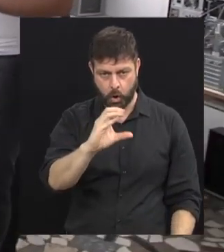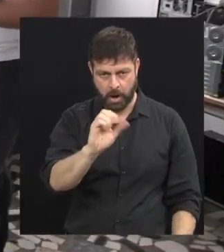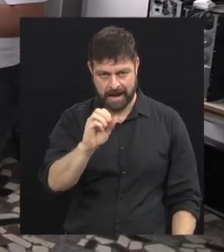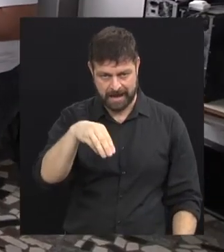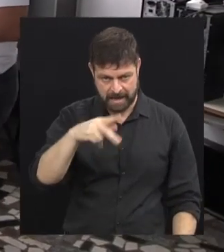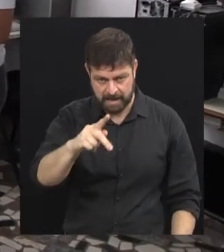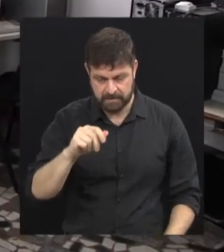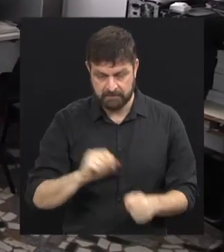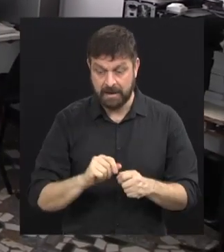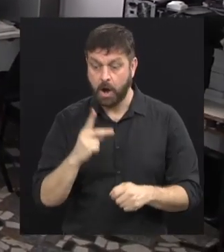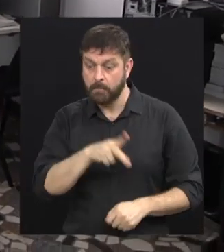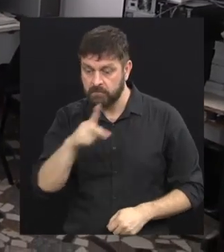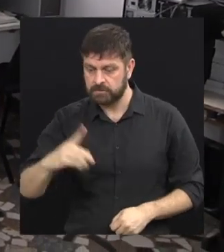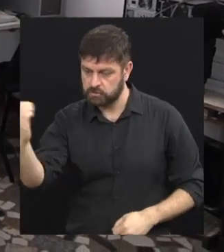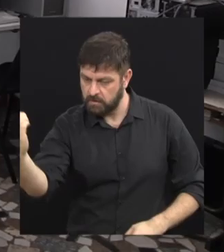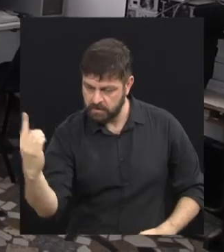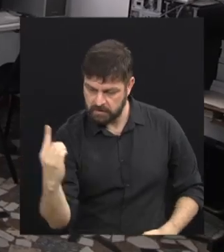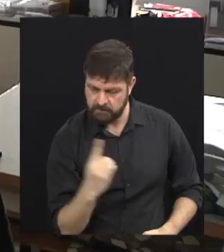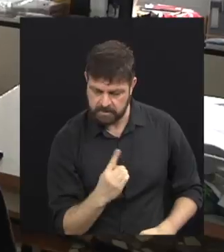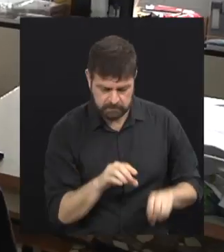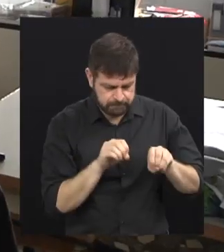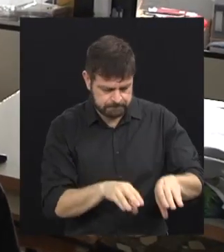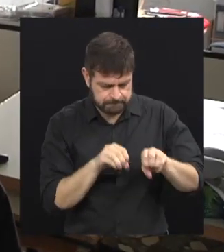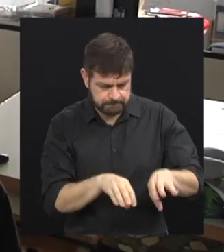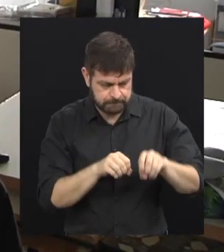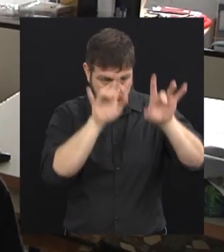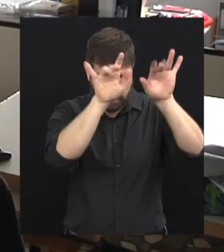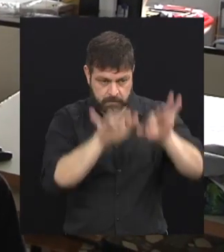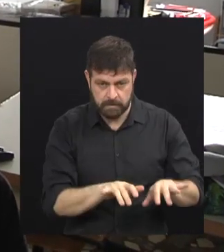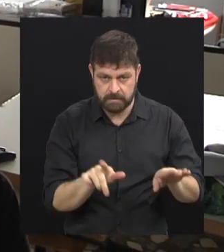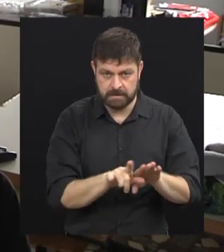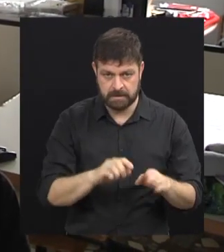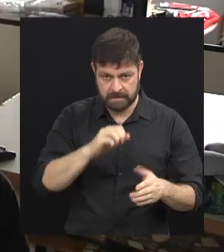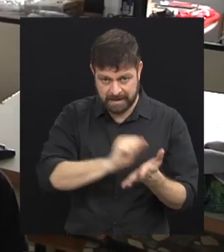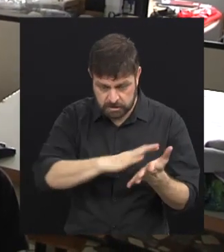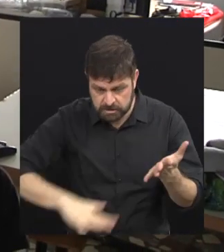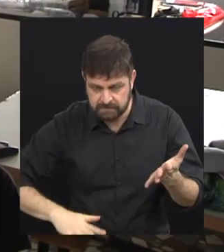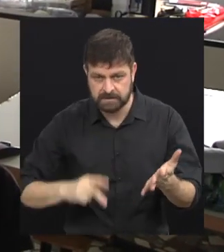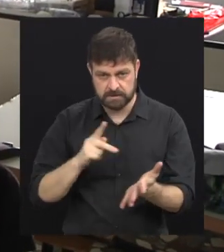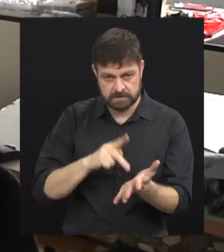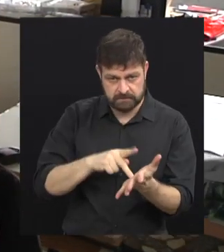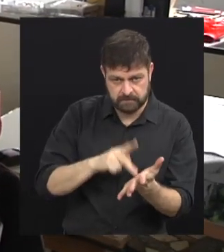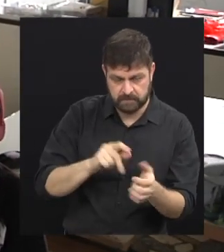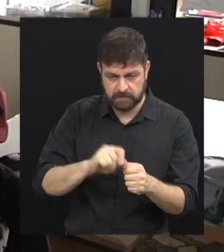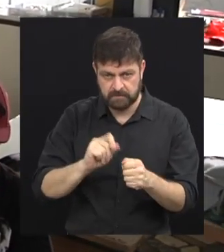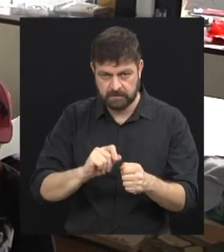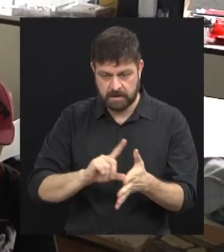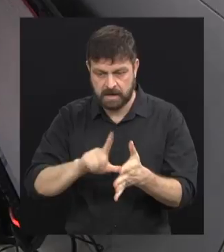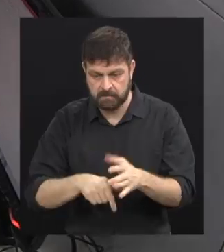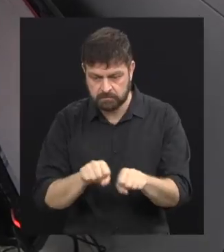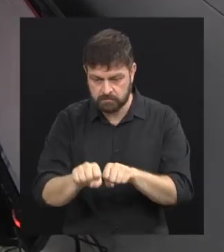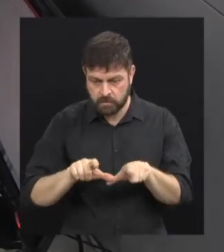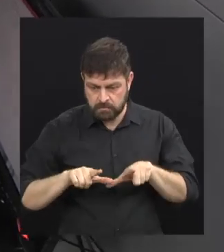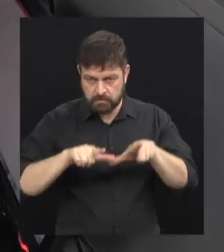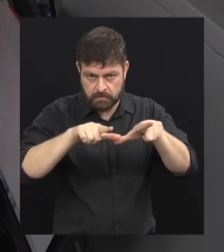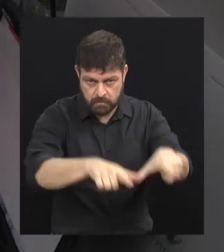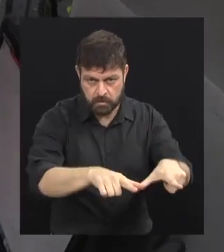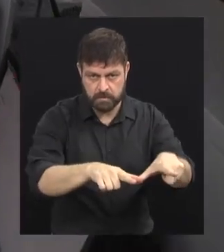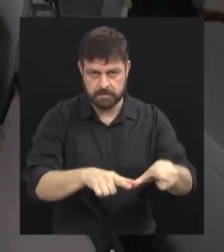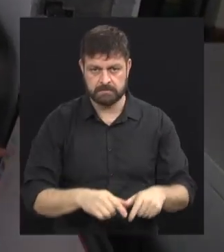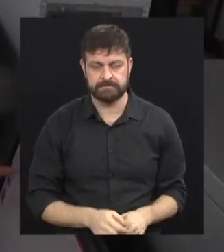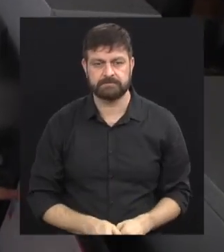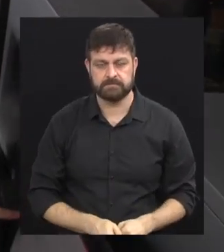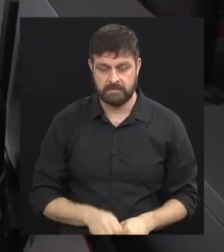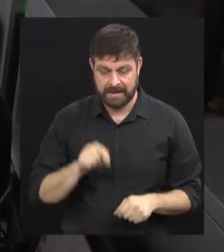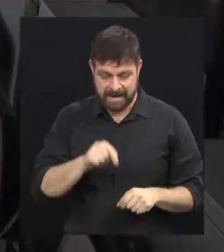nos cede um professor. E aí eles têm essas atividades realmente pra saírem com o diploma. E da